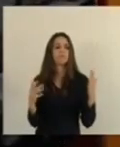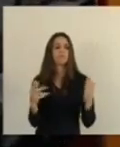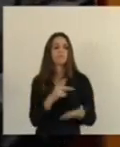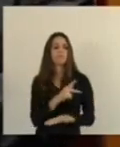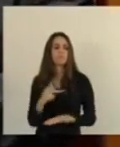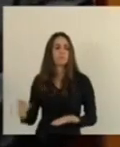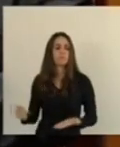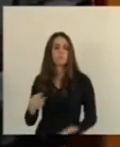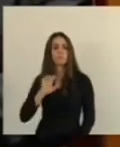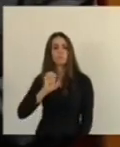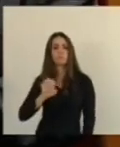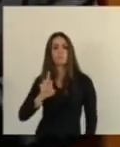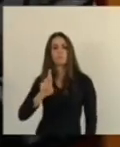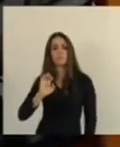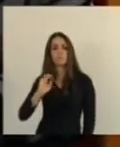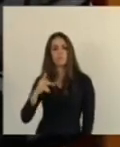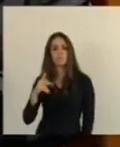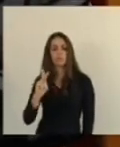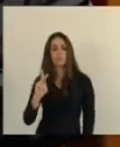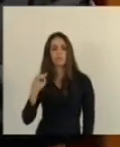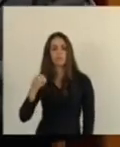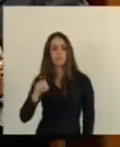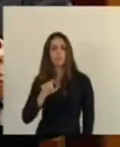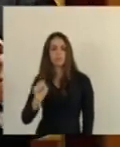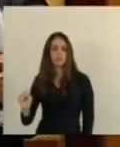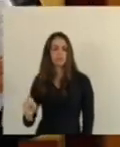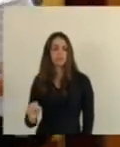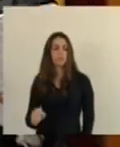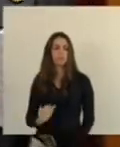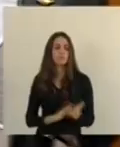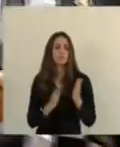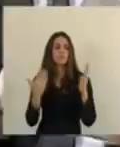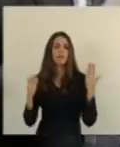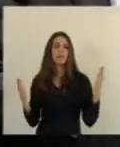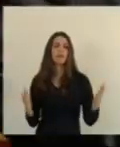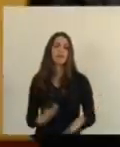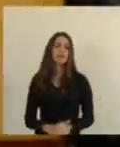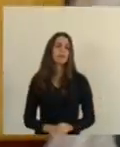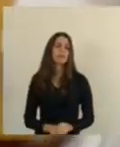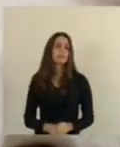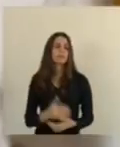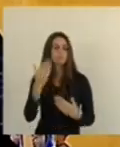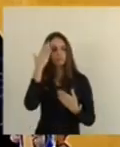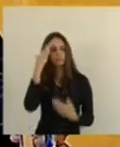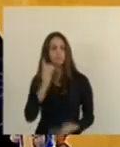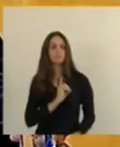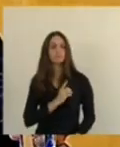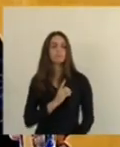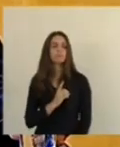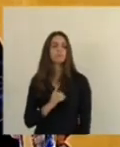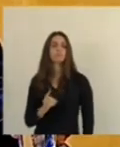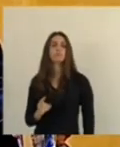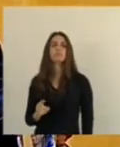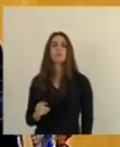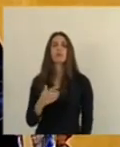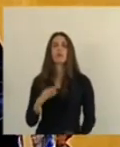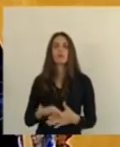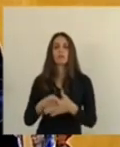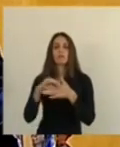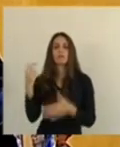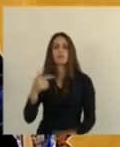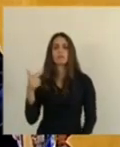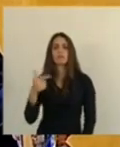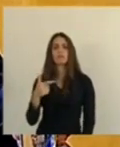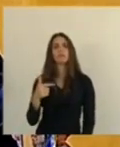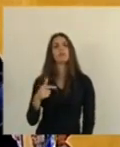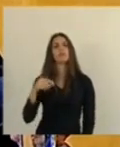presidente, deputado Eric Musso, pela iniciativa. Obrigado, presidente. Nós agradecemos, delegado Danilo Baense, com a palavra o deputado e vice-líder do governo nessa